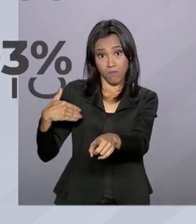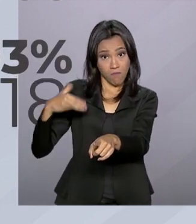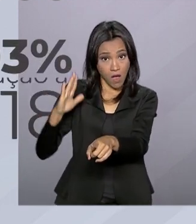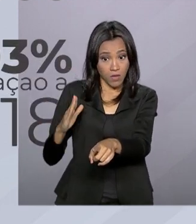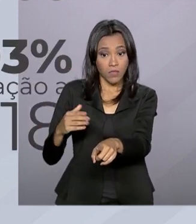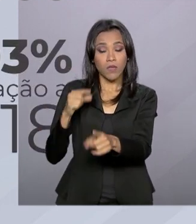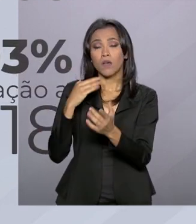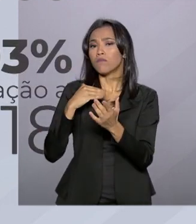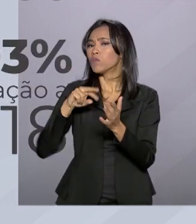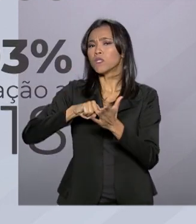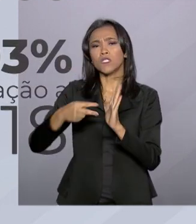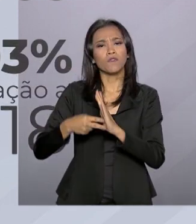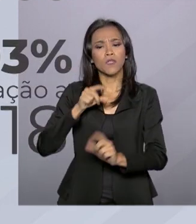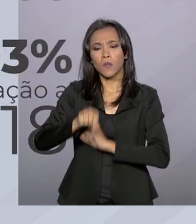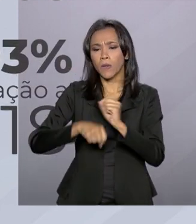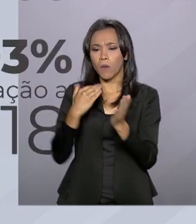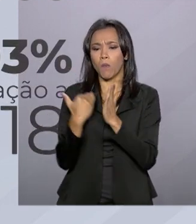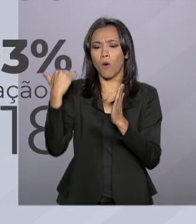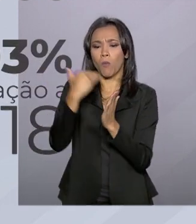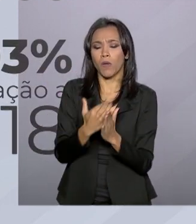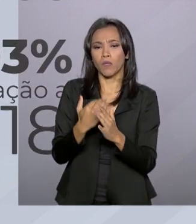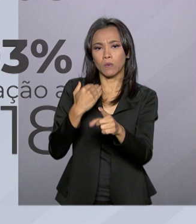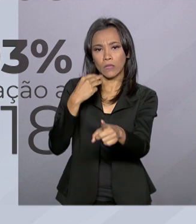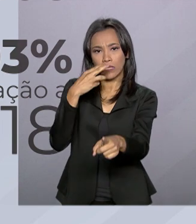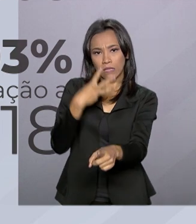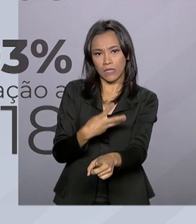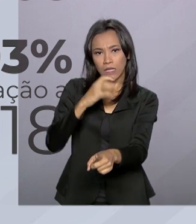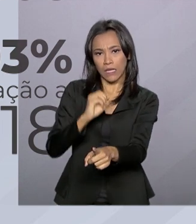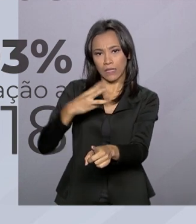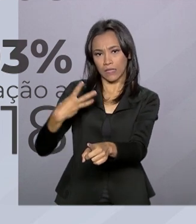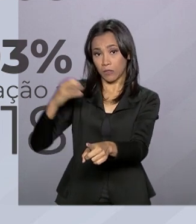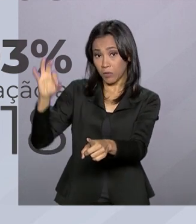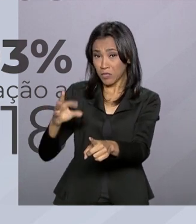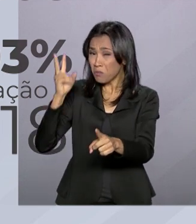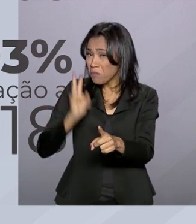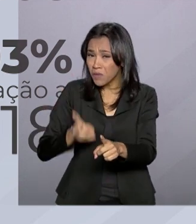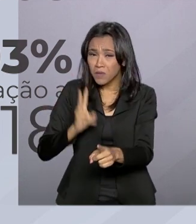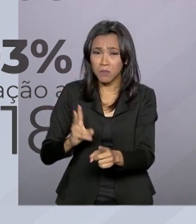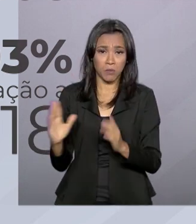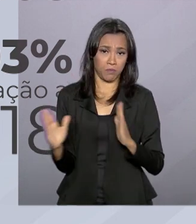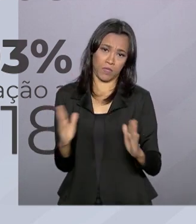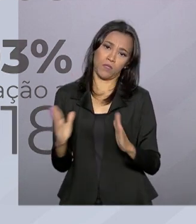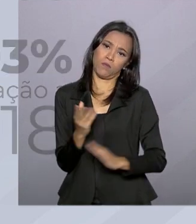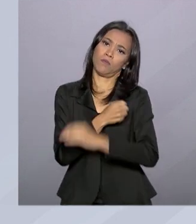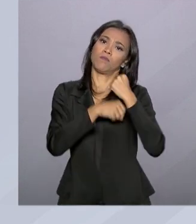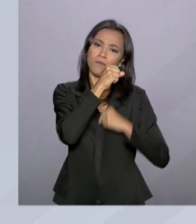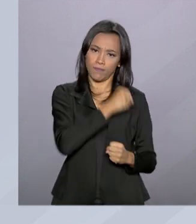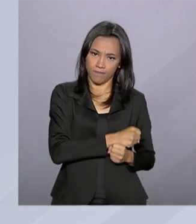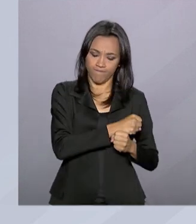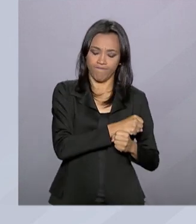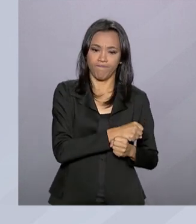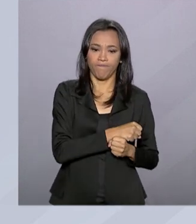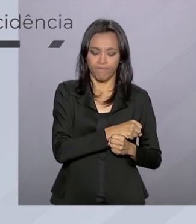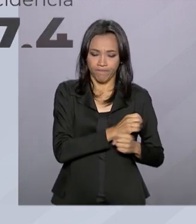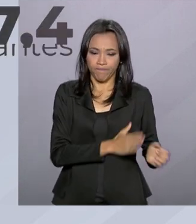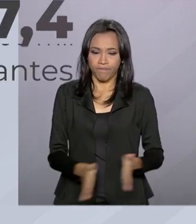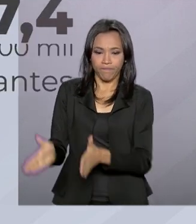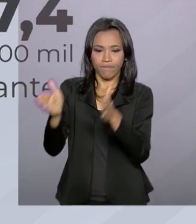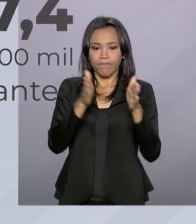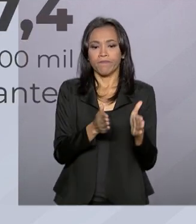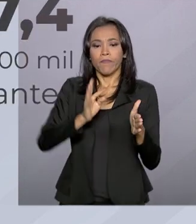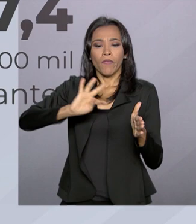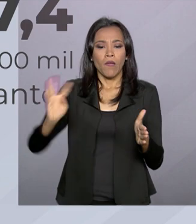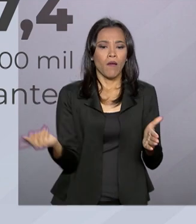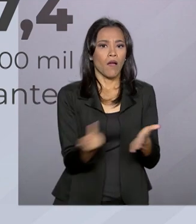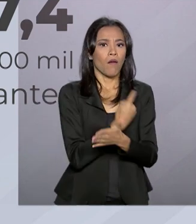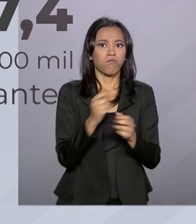aumento de 300% em relação ao mesmo período do ano passado. A maior incidência está